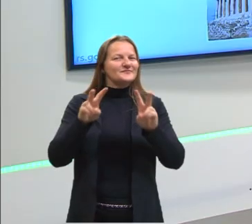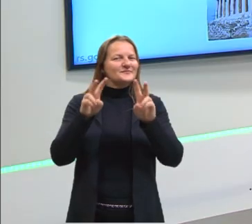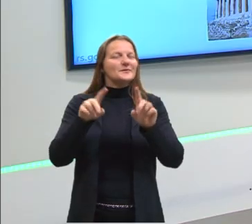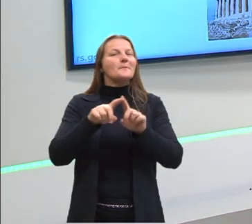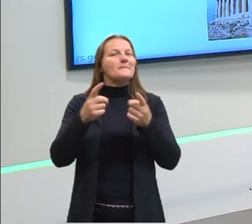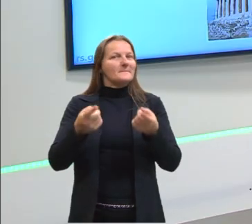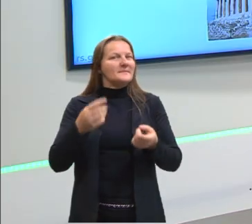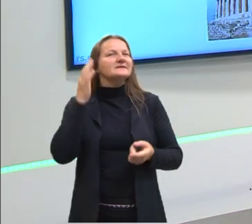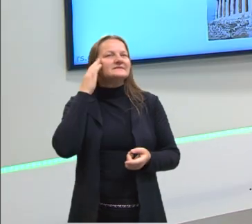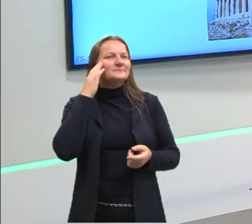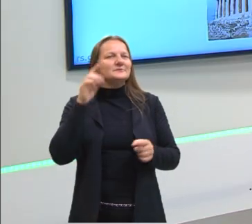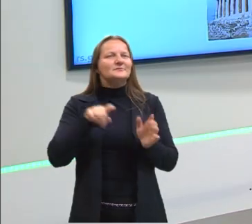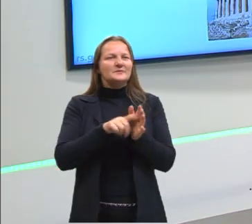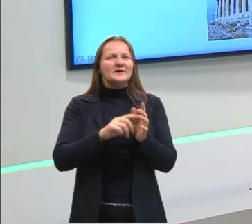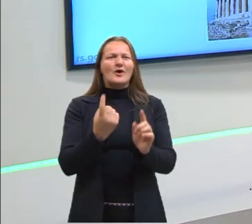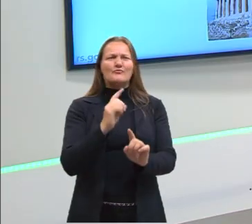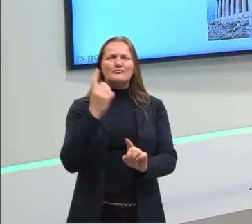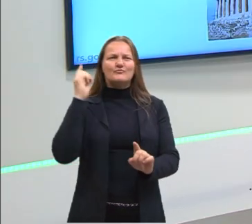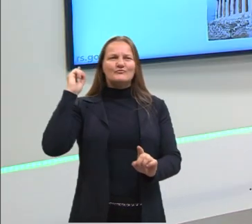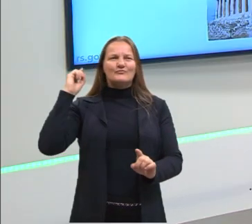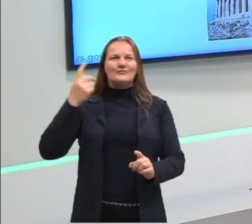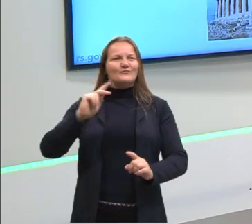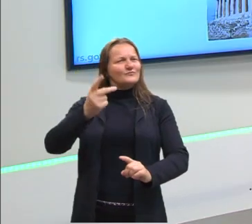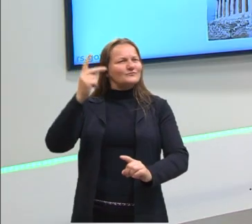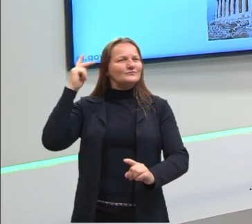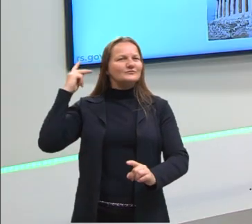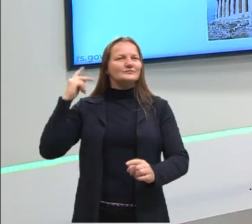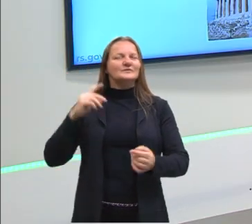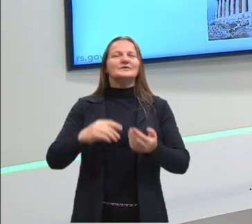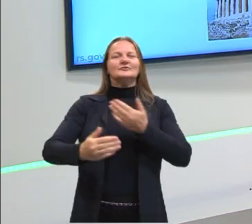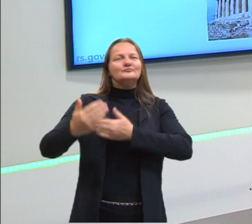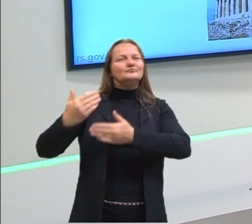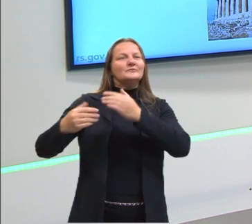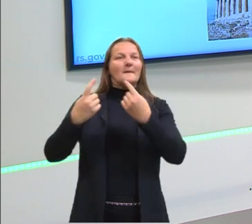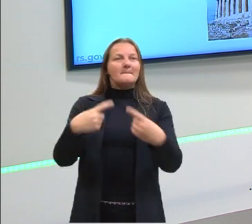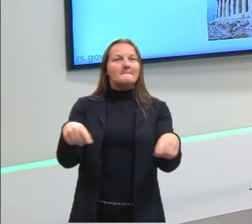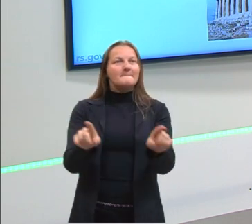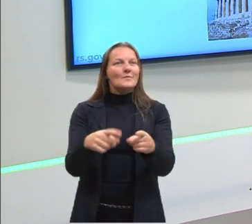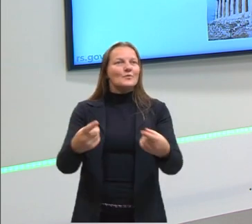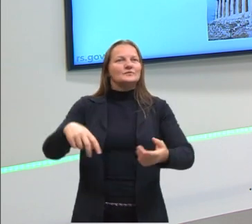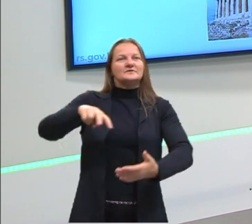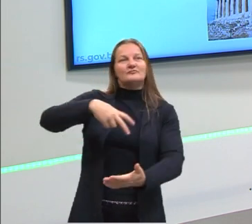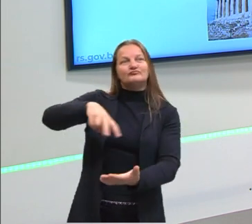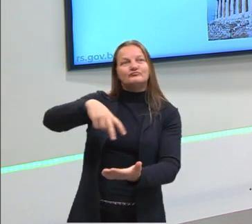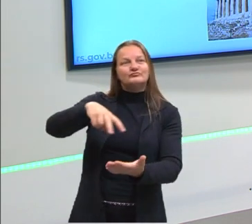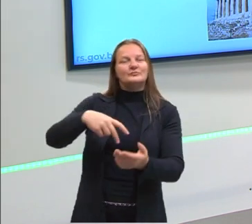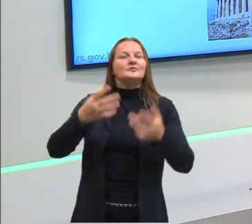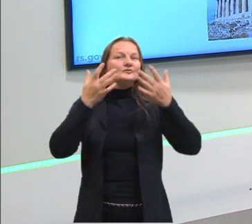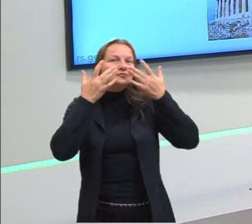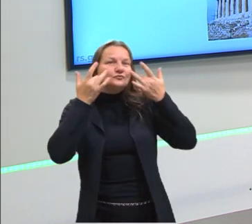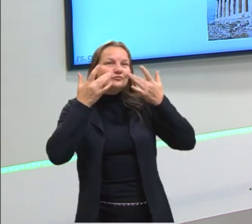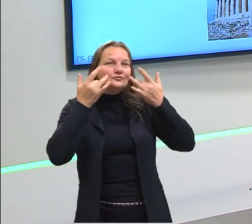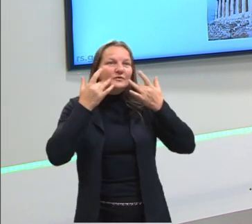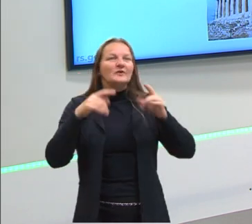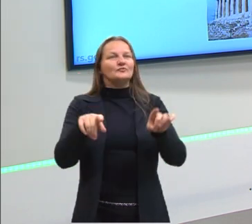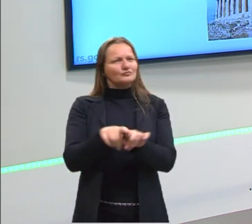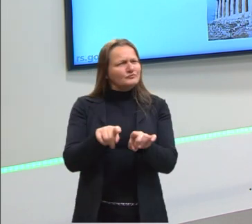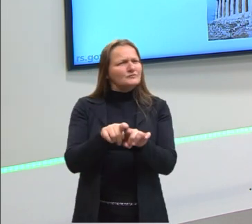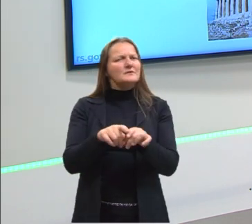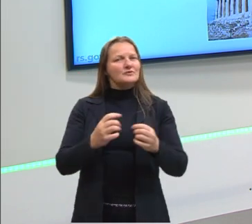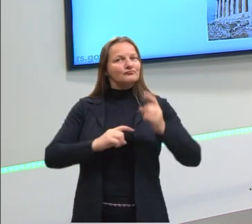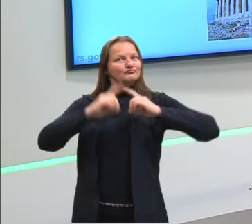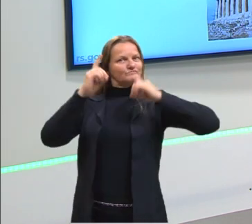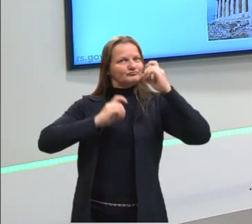também que ao longo de toda a história da humanidade, a música, a dança, o teatro, também são